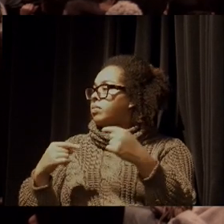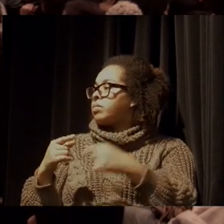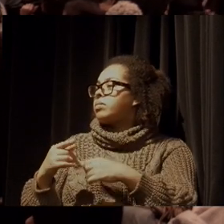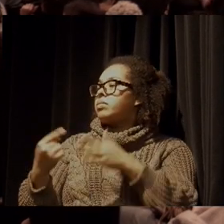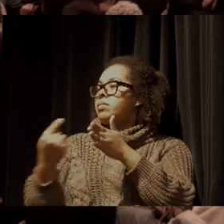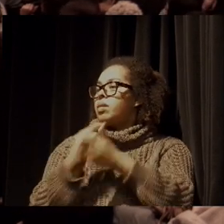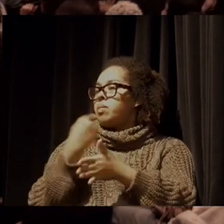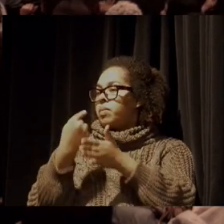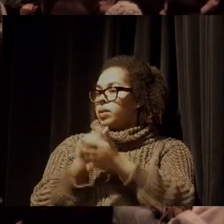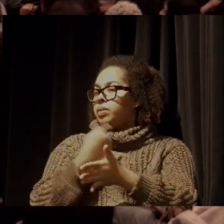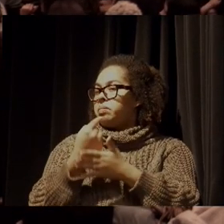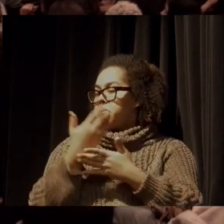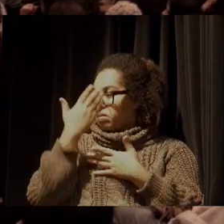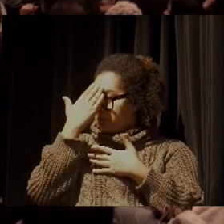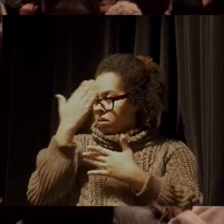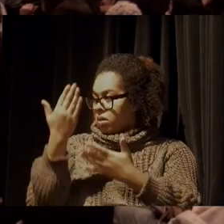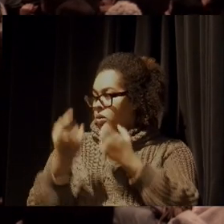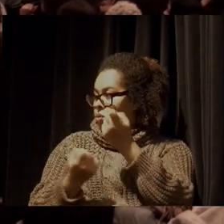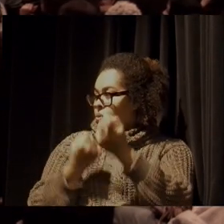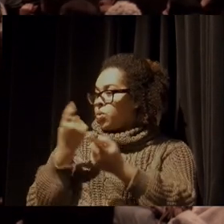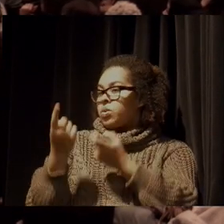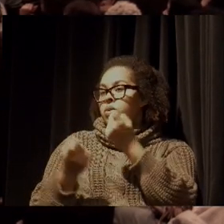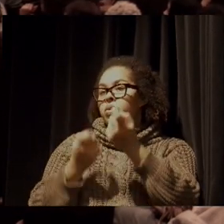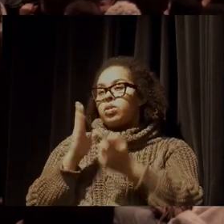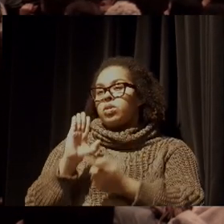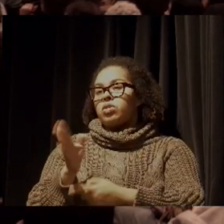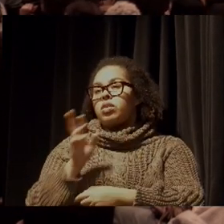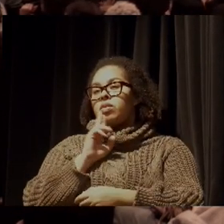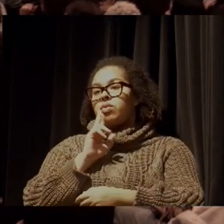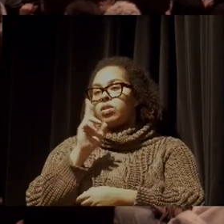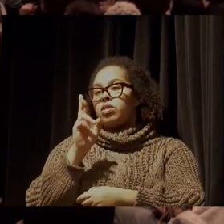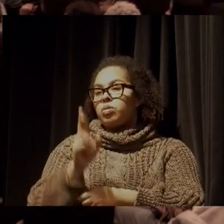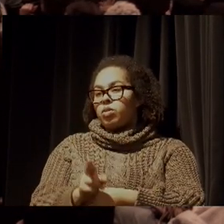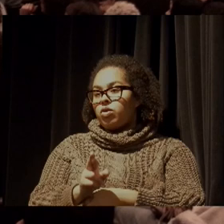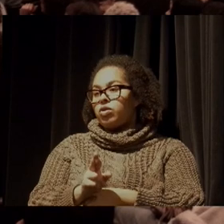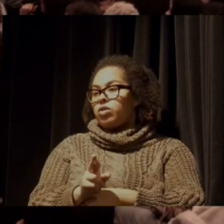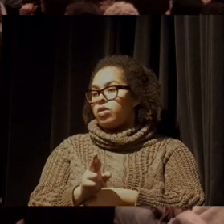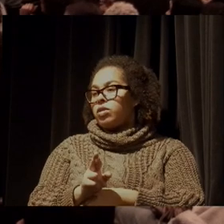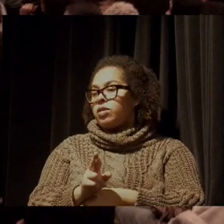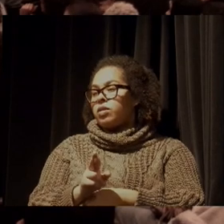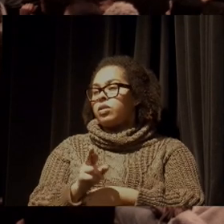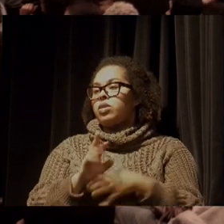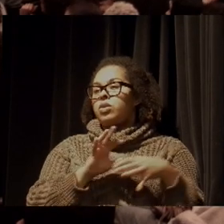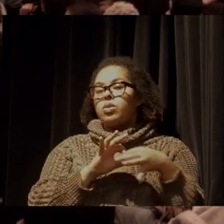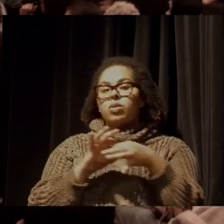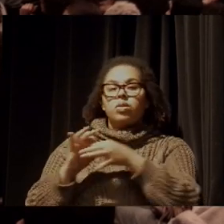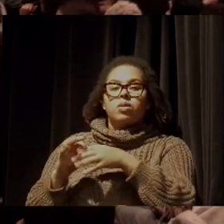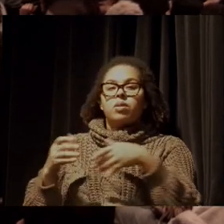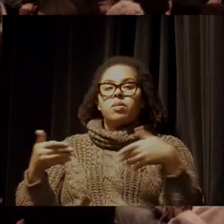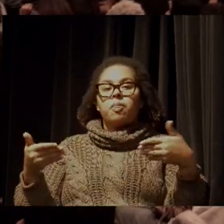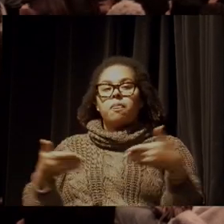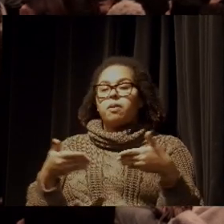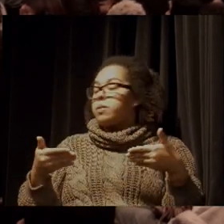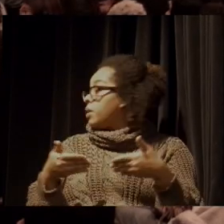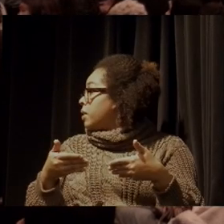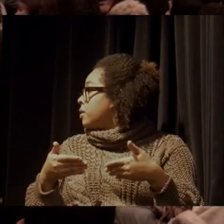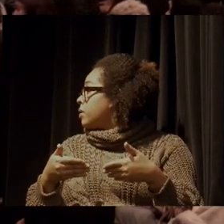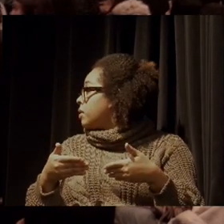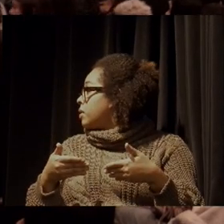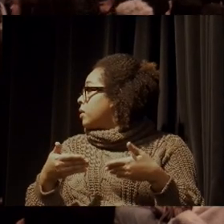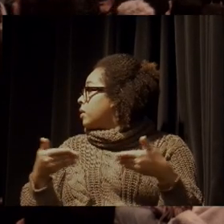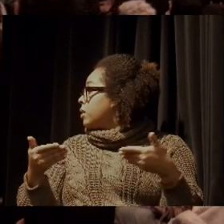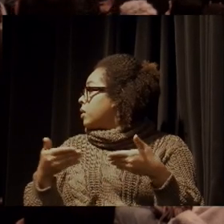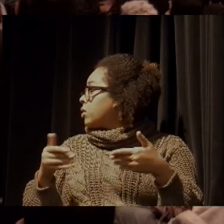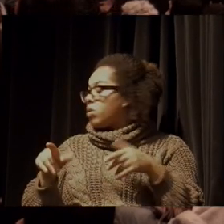público, obrigado. Gente, algumas acho que já foram até respondidas no contexto dessa primeira pergunta. vou